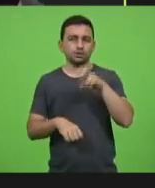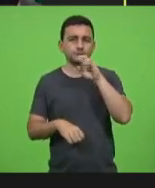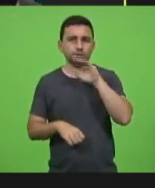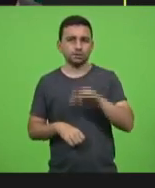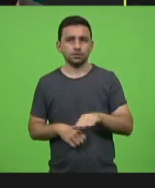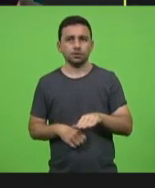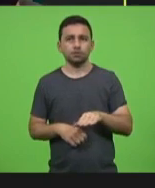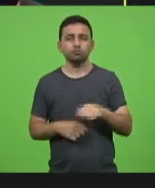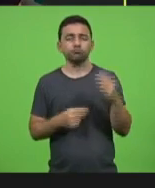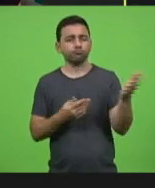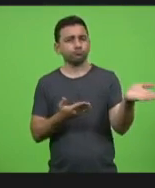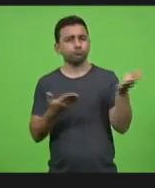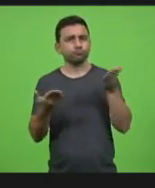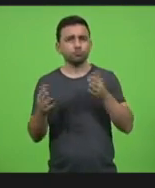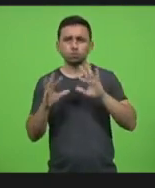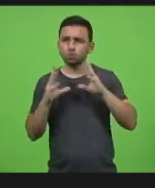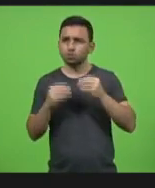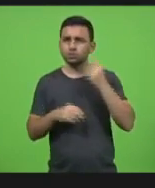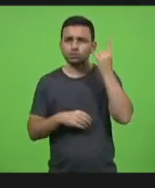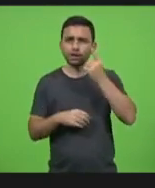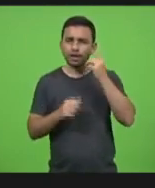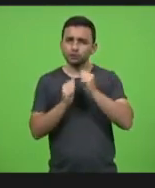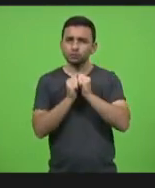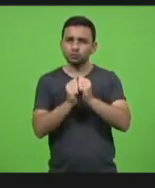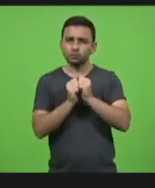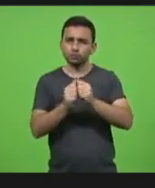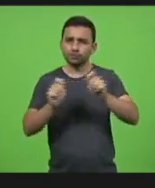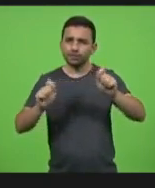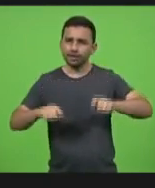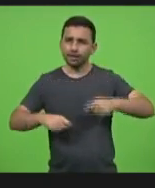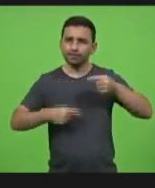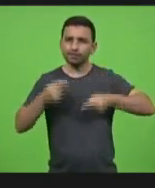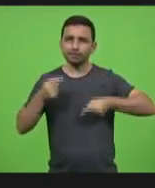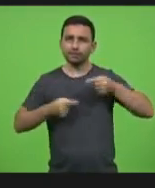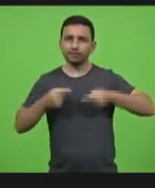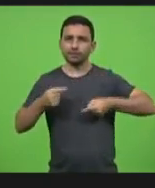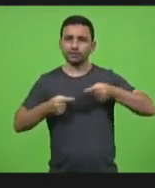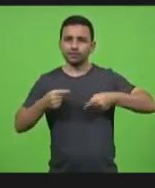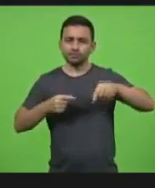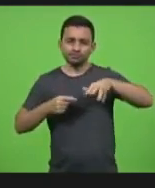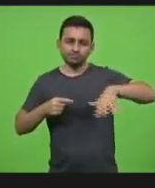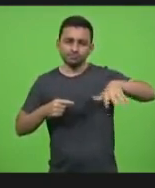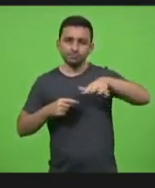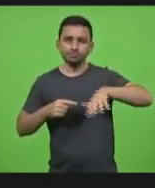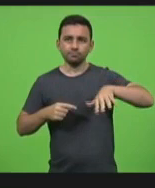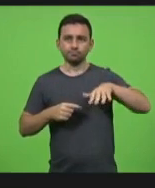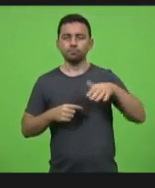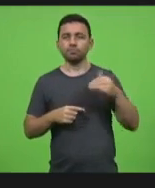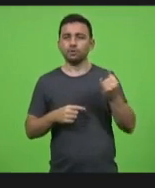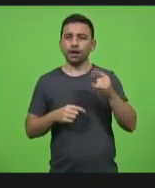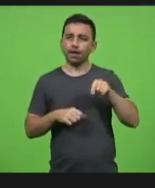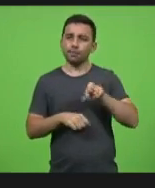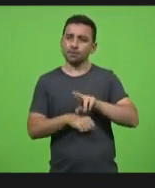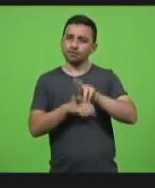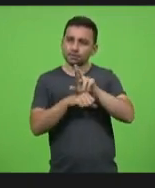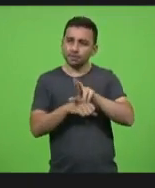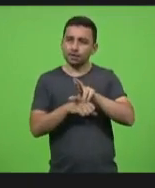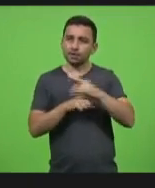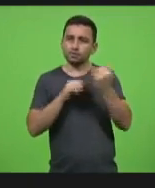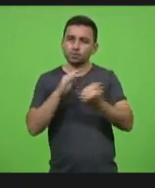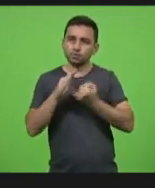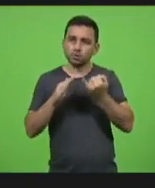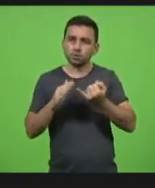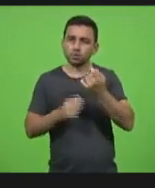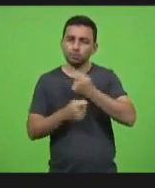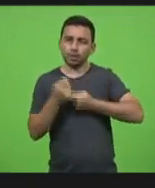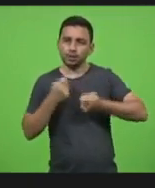deputados para que nós possamos estar juntos nesse debate ouvir esses setores tão importantes que é a representação da indústria e do comércio então